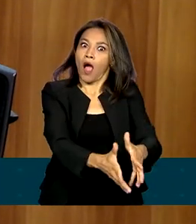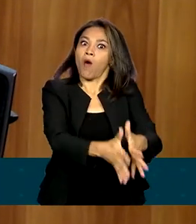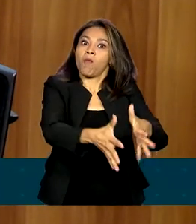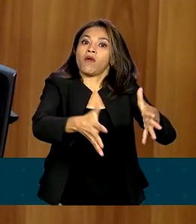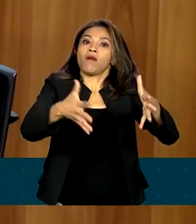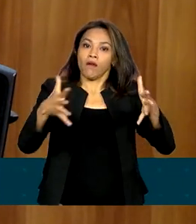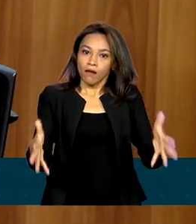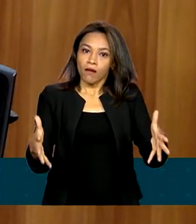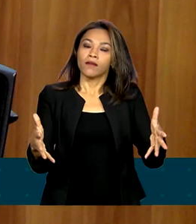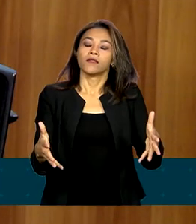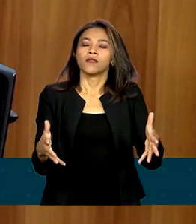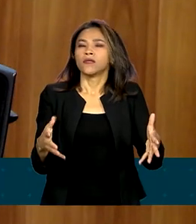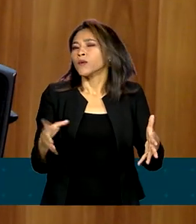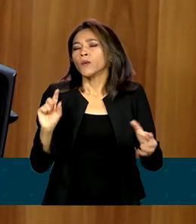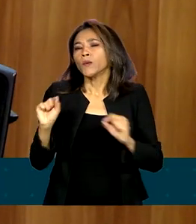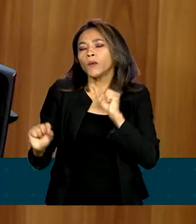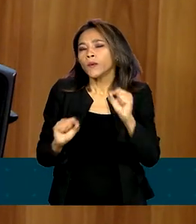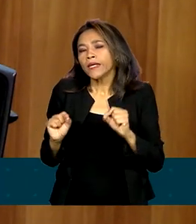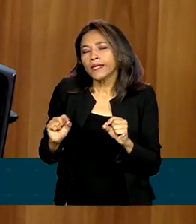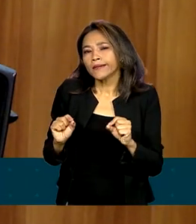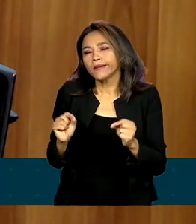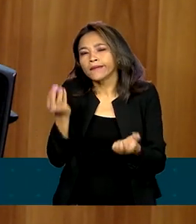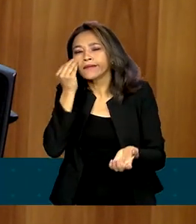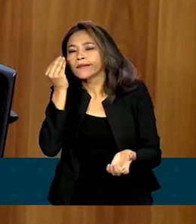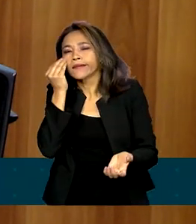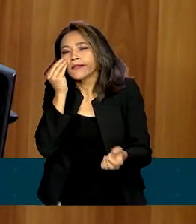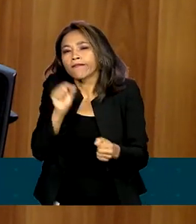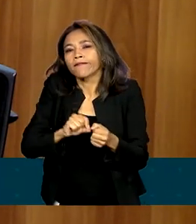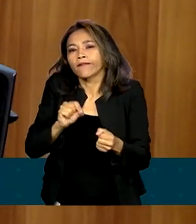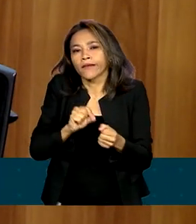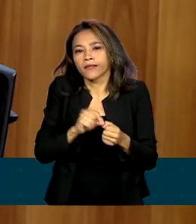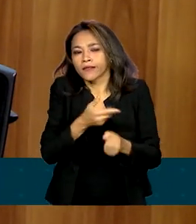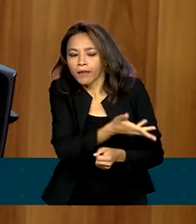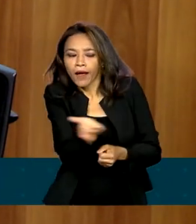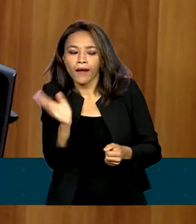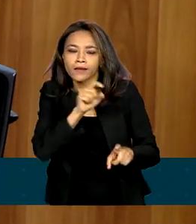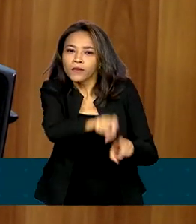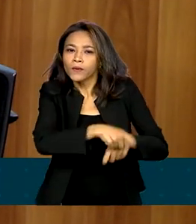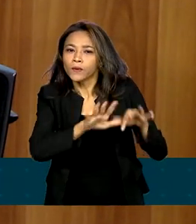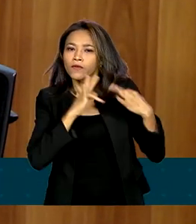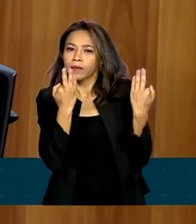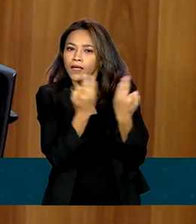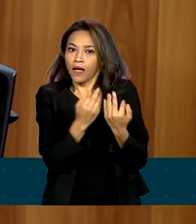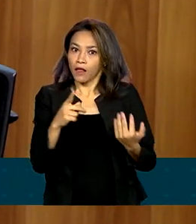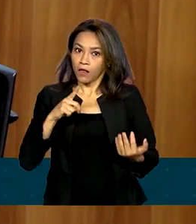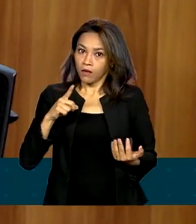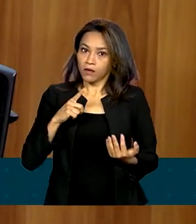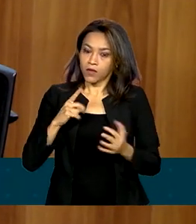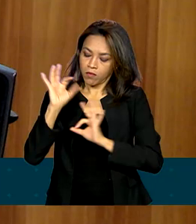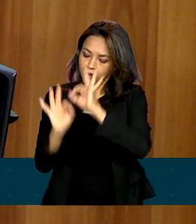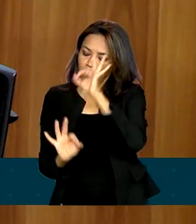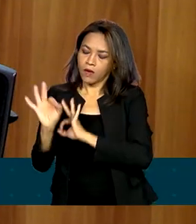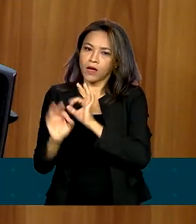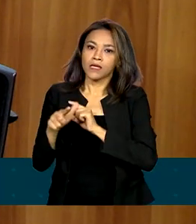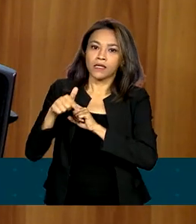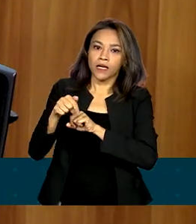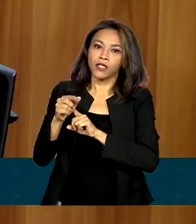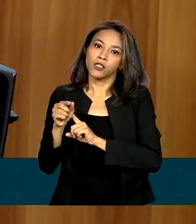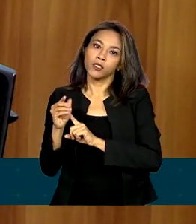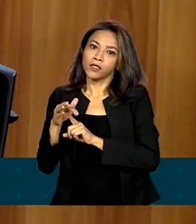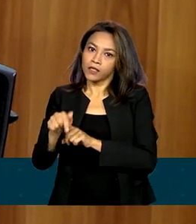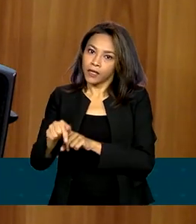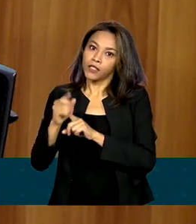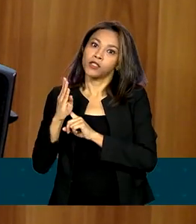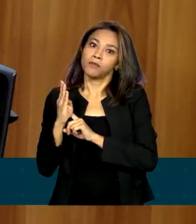se pretende fazer para a agricultura familiar, nós temos a previsão de R$ 7,5 bilhões de